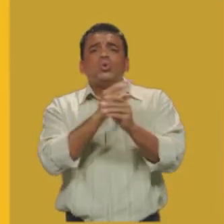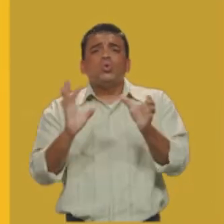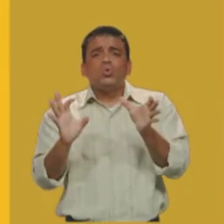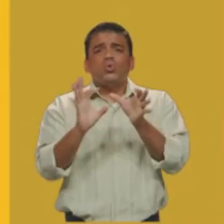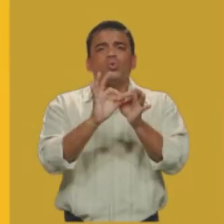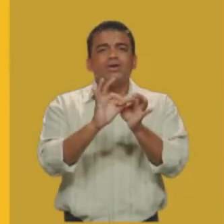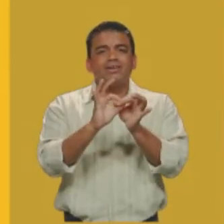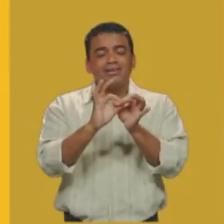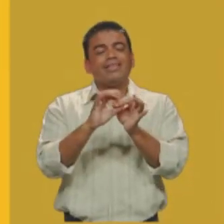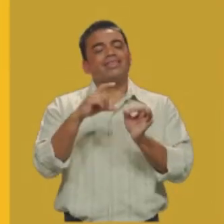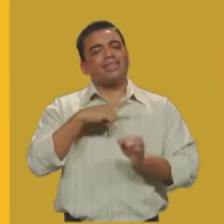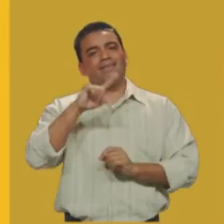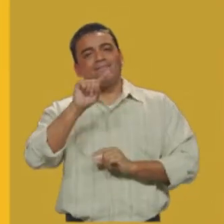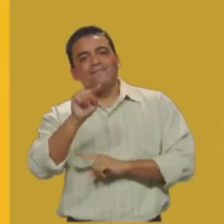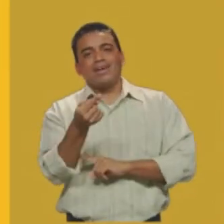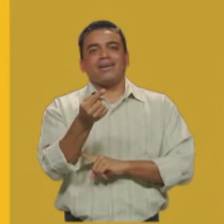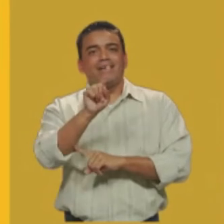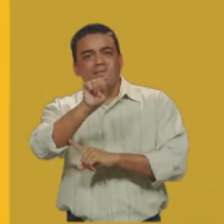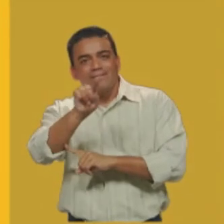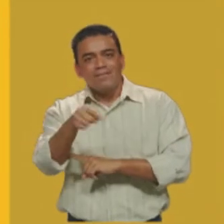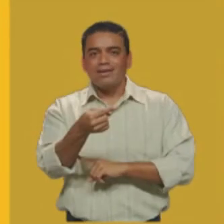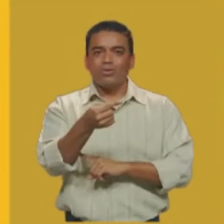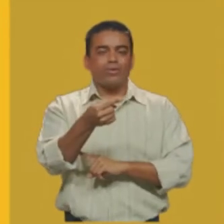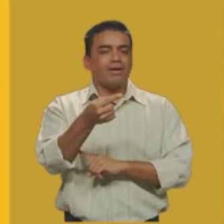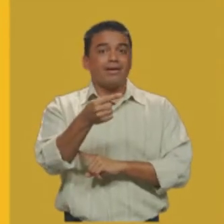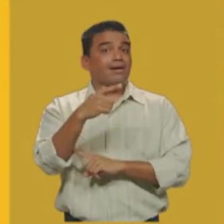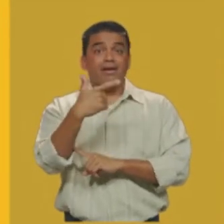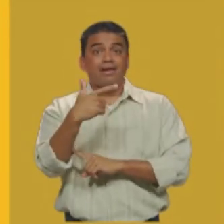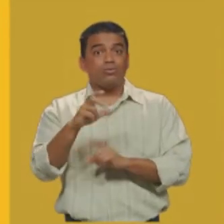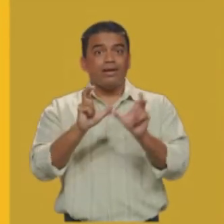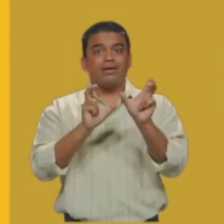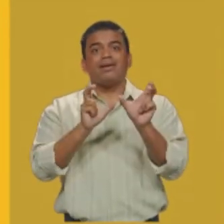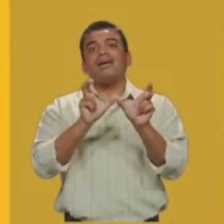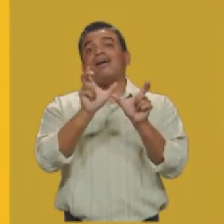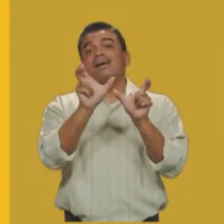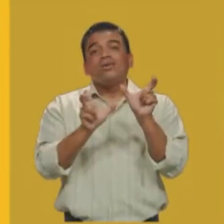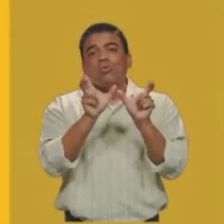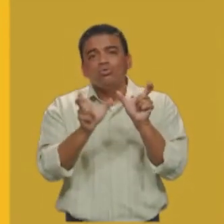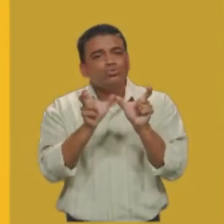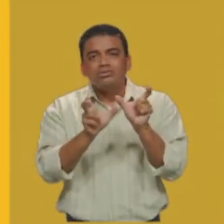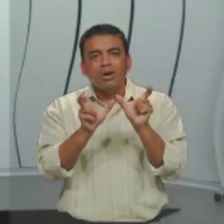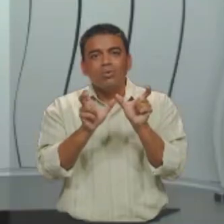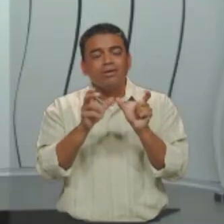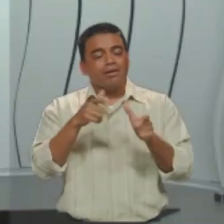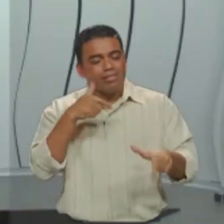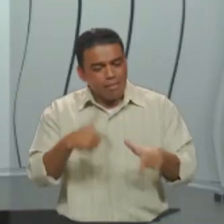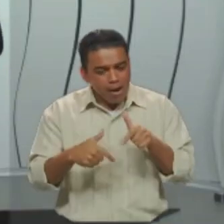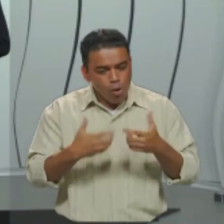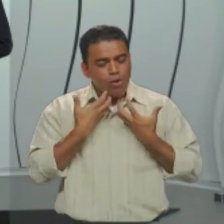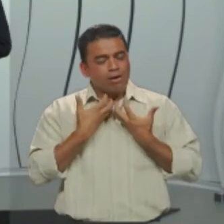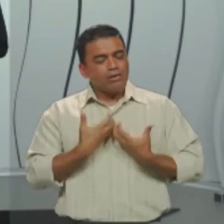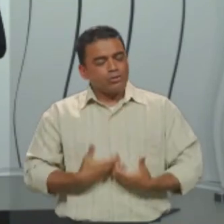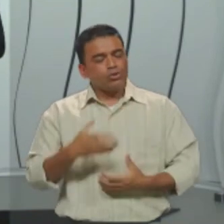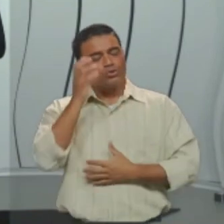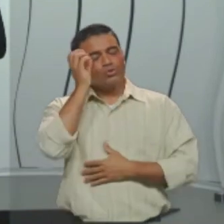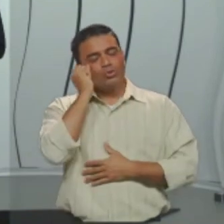vírgula. Ok? Não temos conjunção. Trabalhou, cansou, dormiu. Próximo